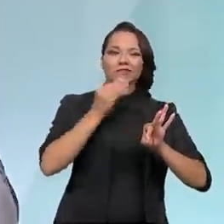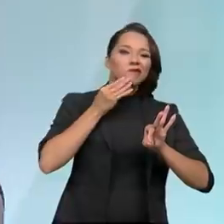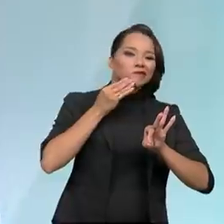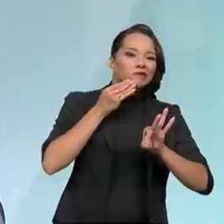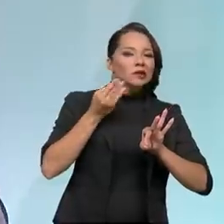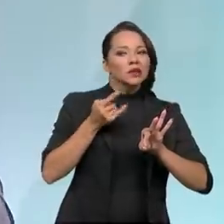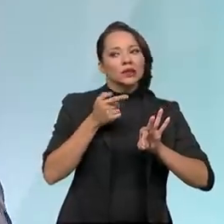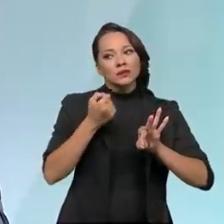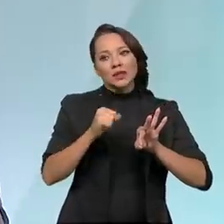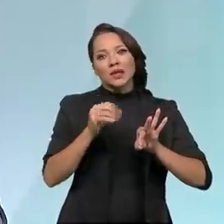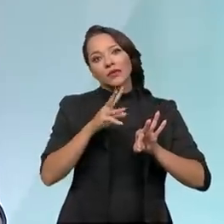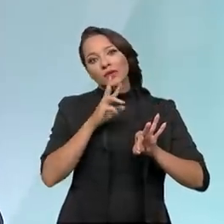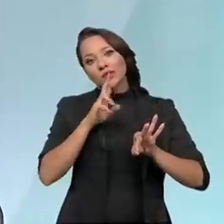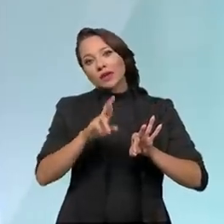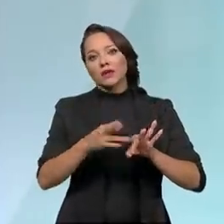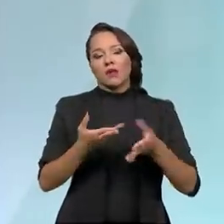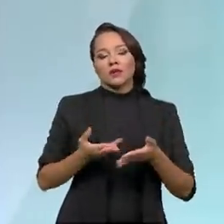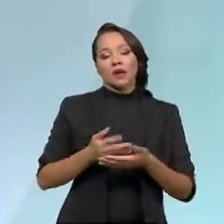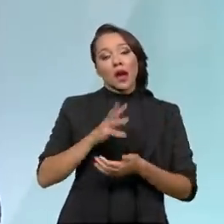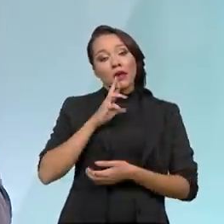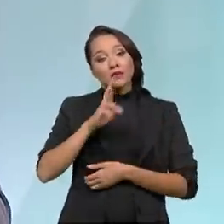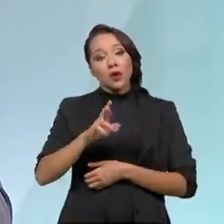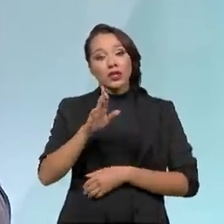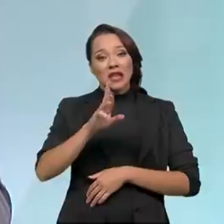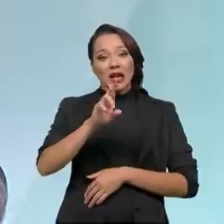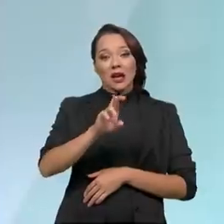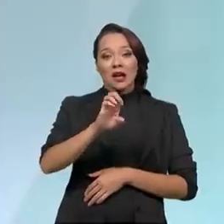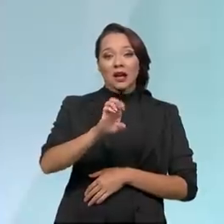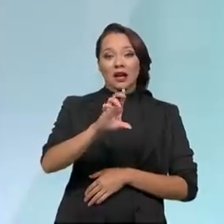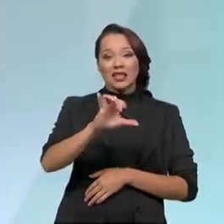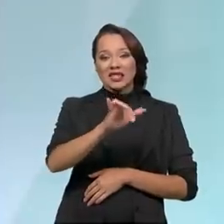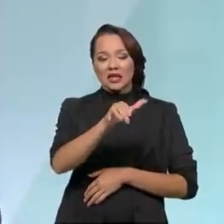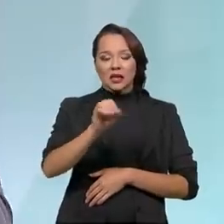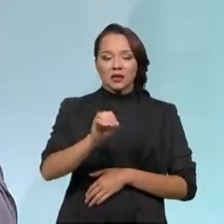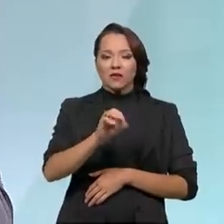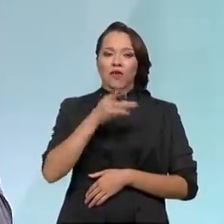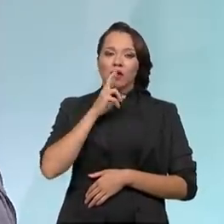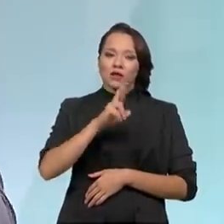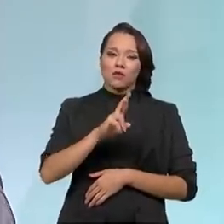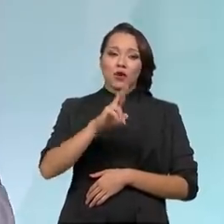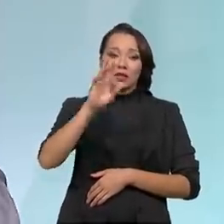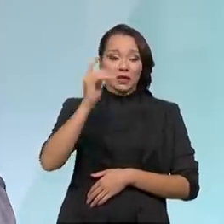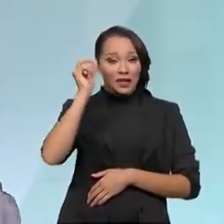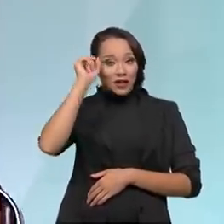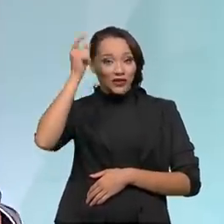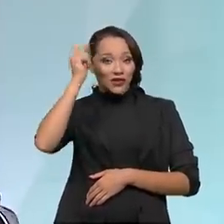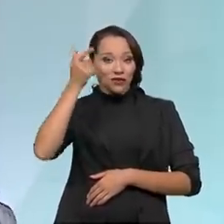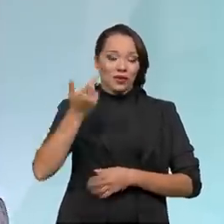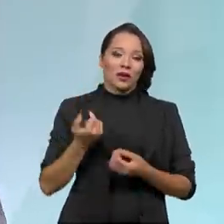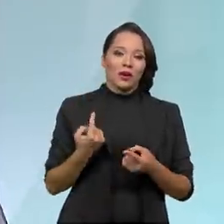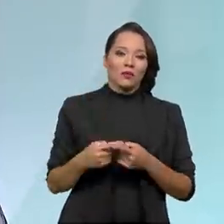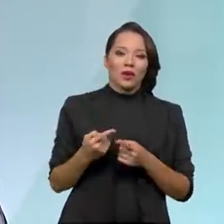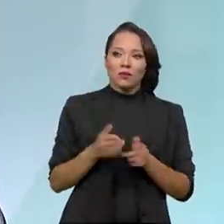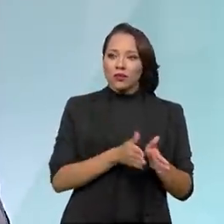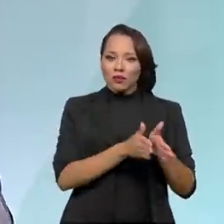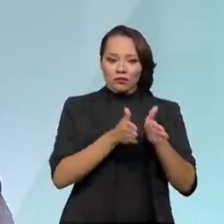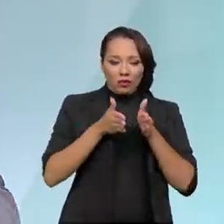isso e tínhamos que dar uma solução. A solução da relicitação é uma solução criativa, por quê? Por outro caminho,